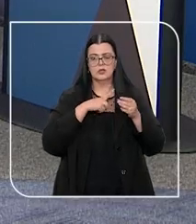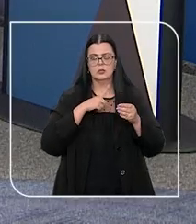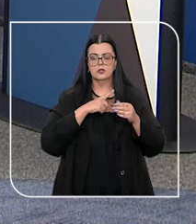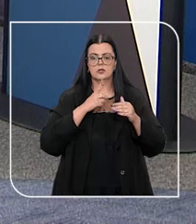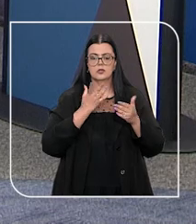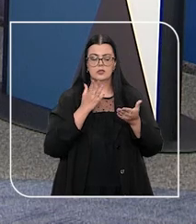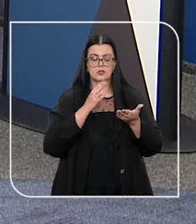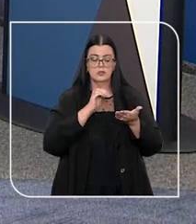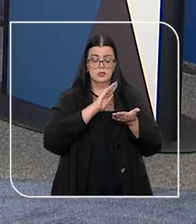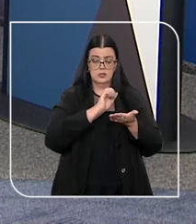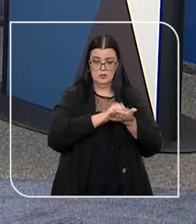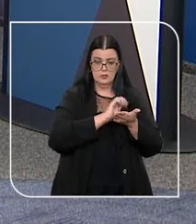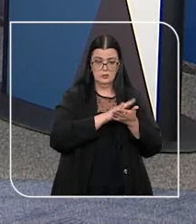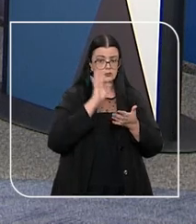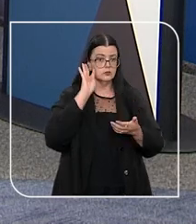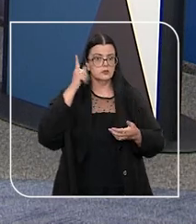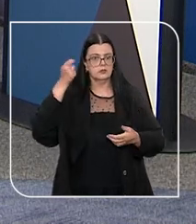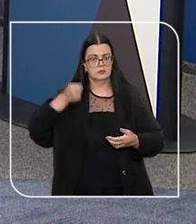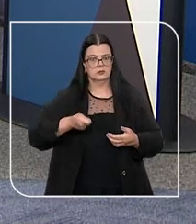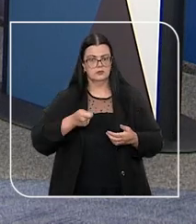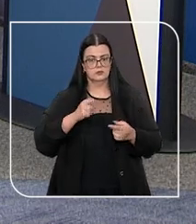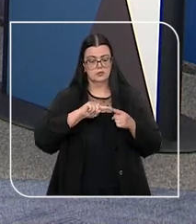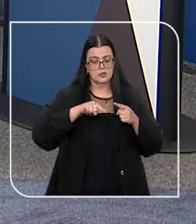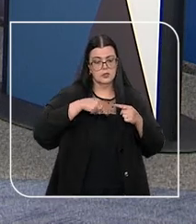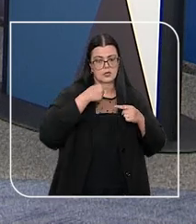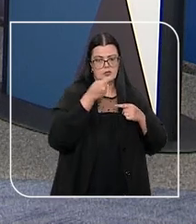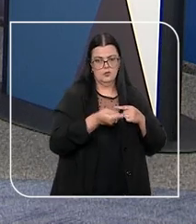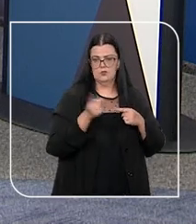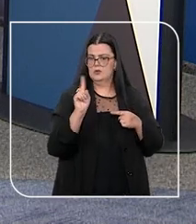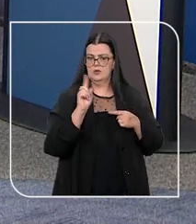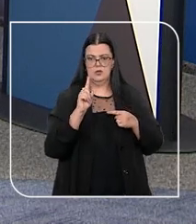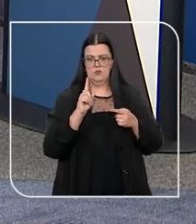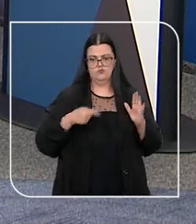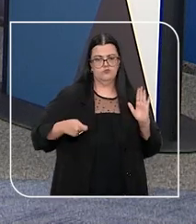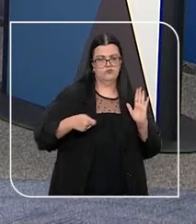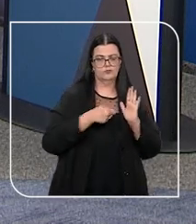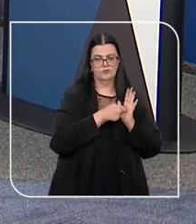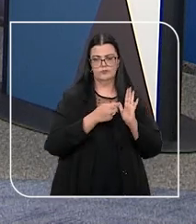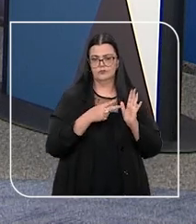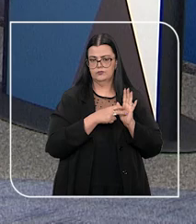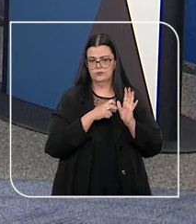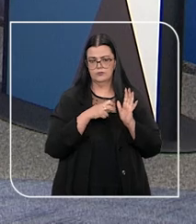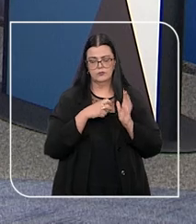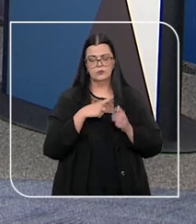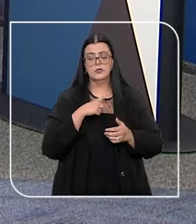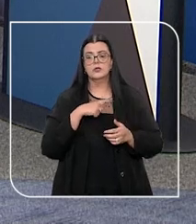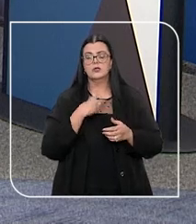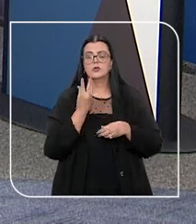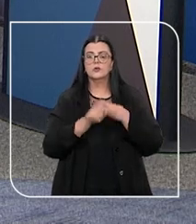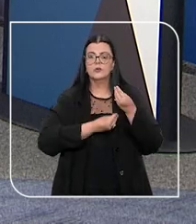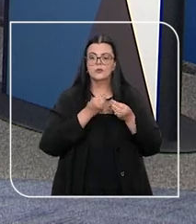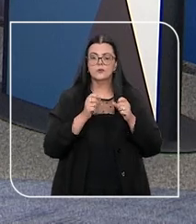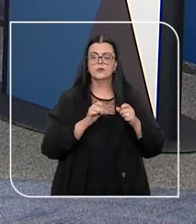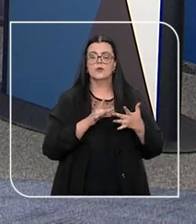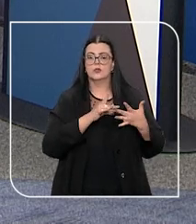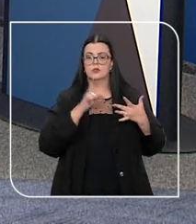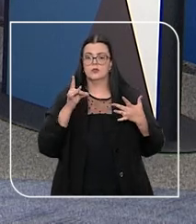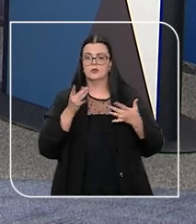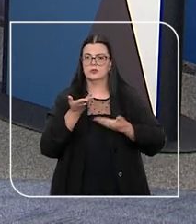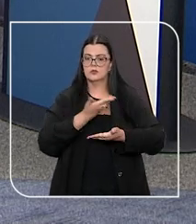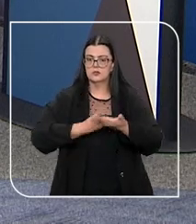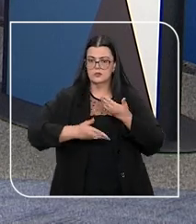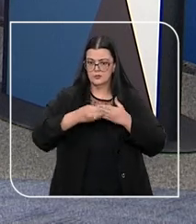este ato deve ser considerado uma decisão interlocutória e não sentença. Samanta, e o que tem mais de destaque para